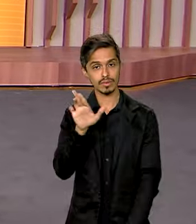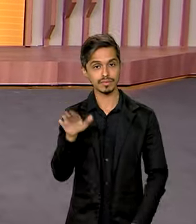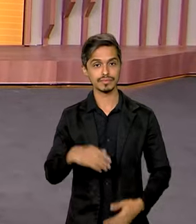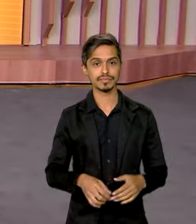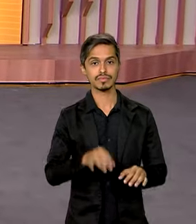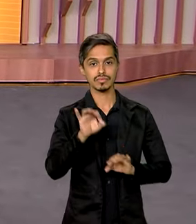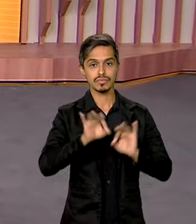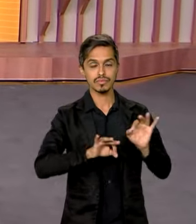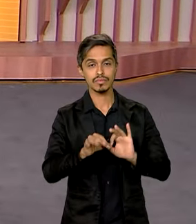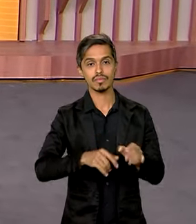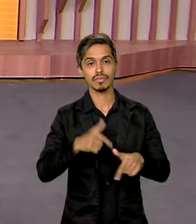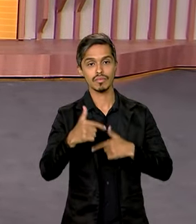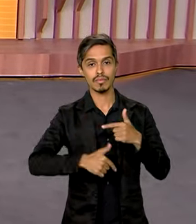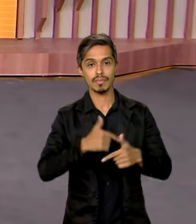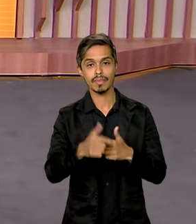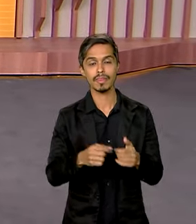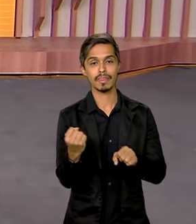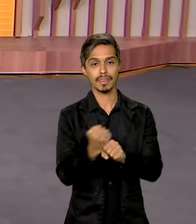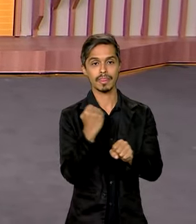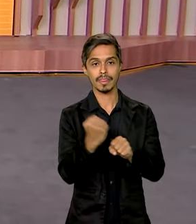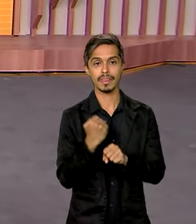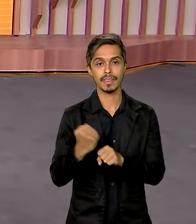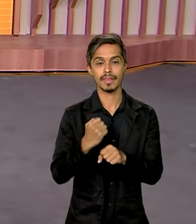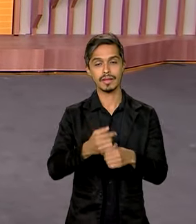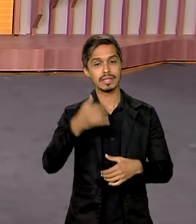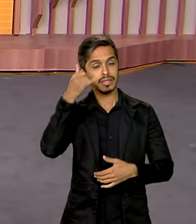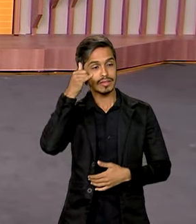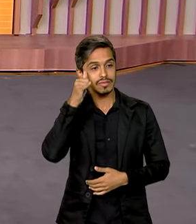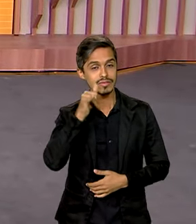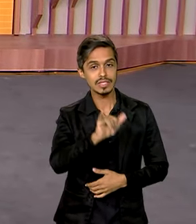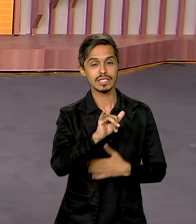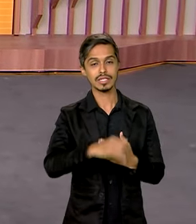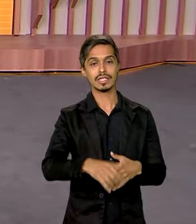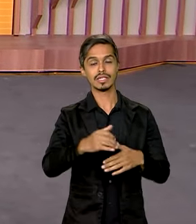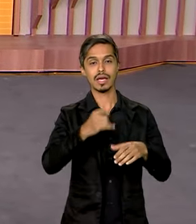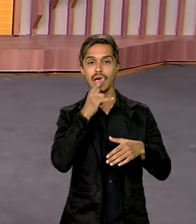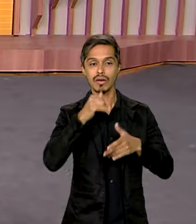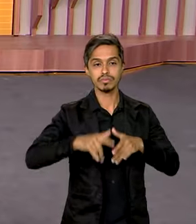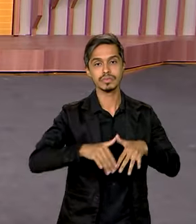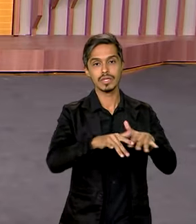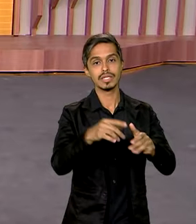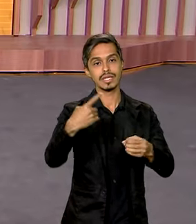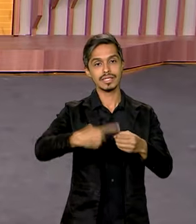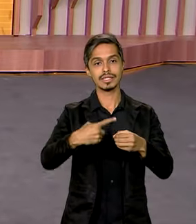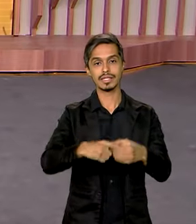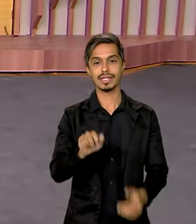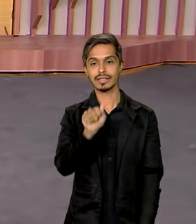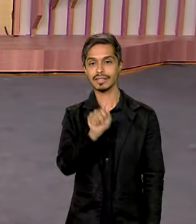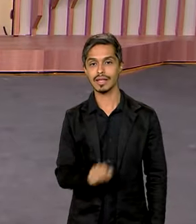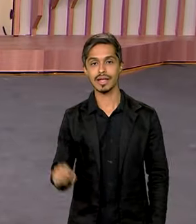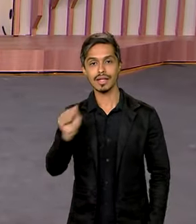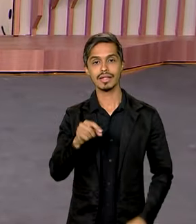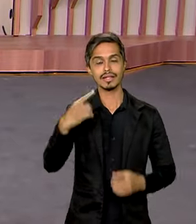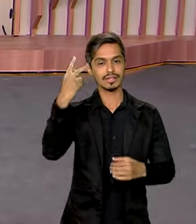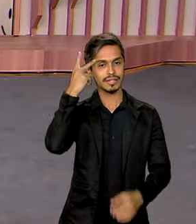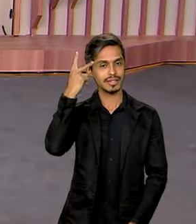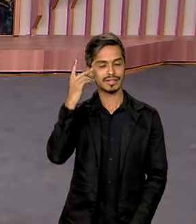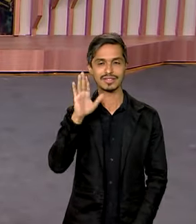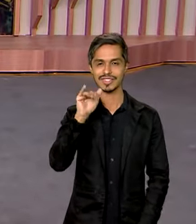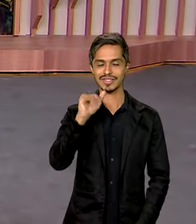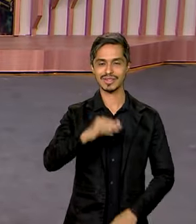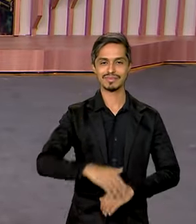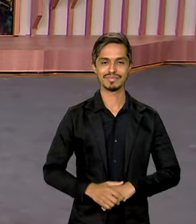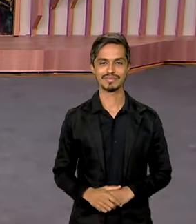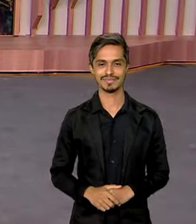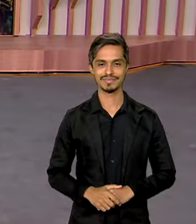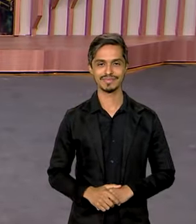da Ordem de Serviço de Obras e Prevenção de Enchentes na cidade de Araraquara, em São Paulo. A gente se vê daqui a pouco. Tchau!